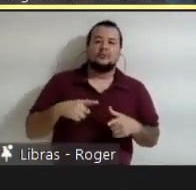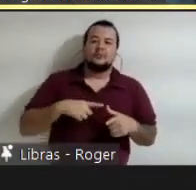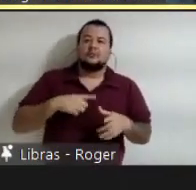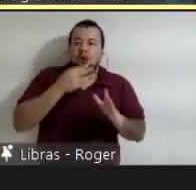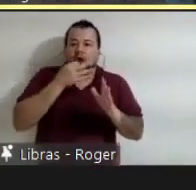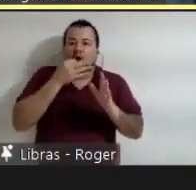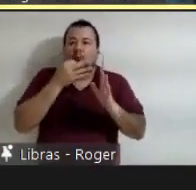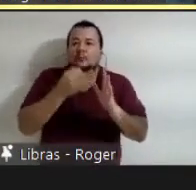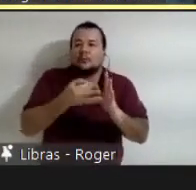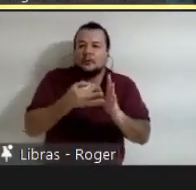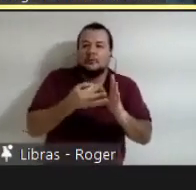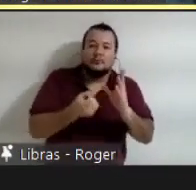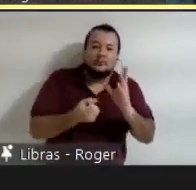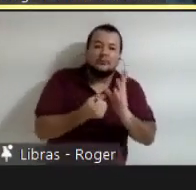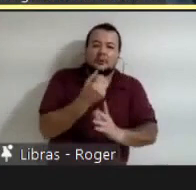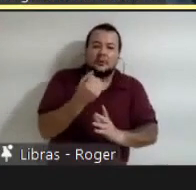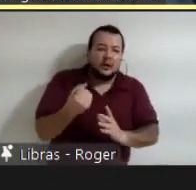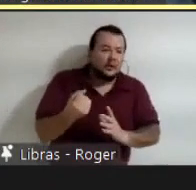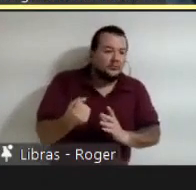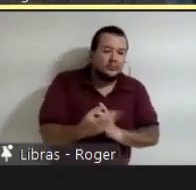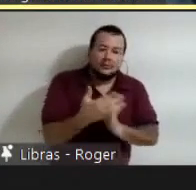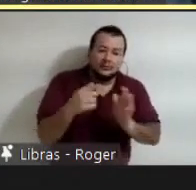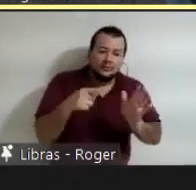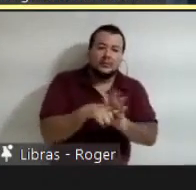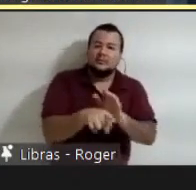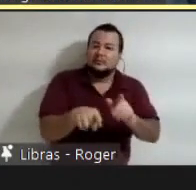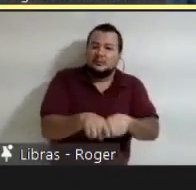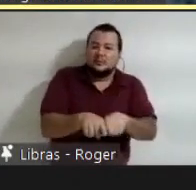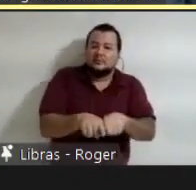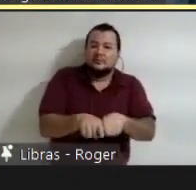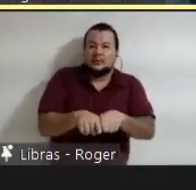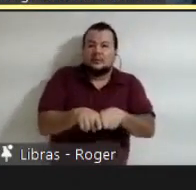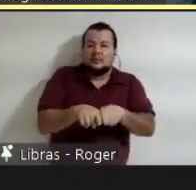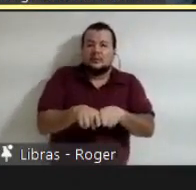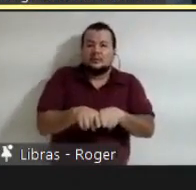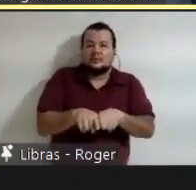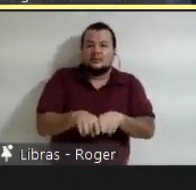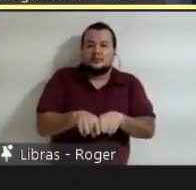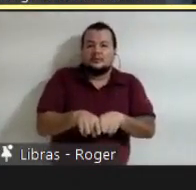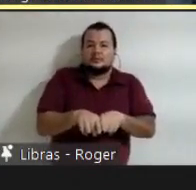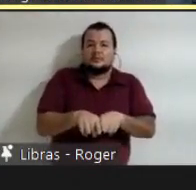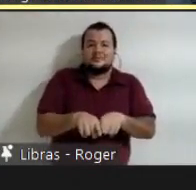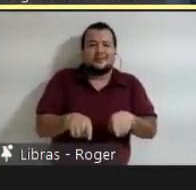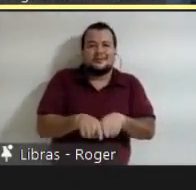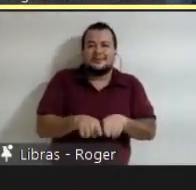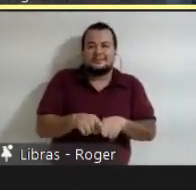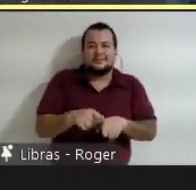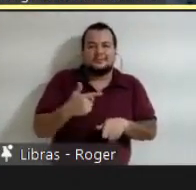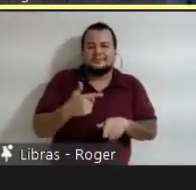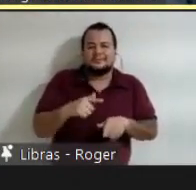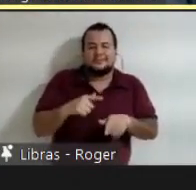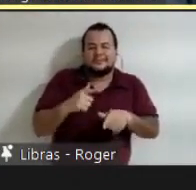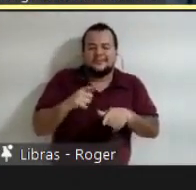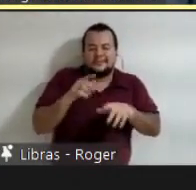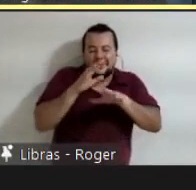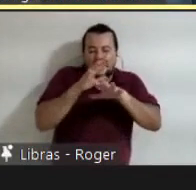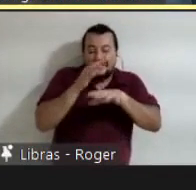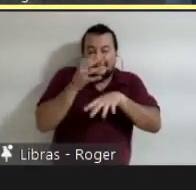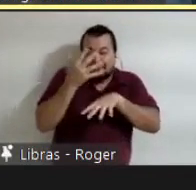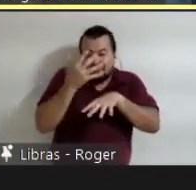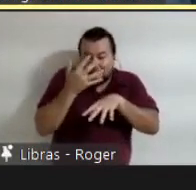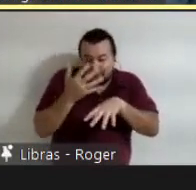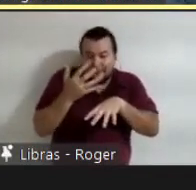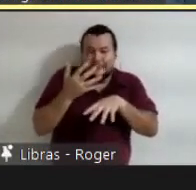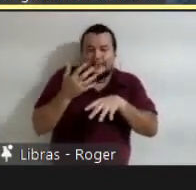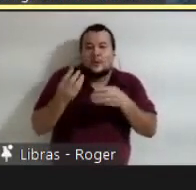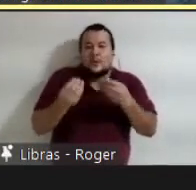e que tampouco menos ainda vamos a ter claridade de como responder. Hablemos um pouco agora dos professores e não